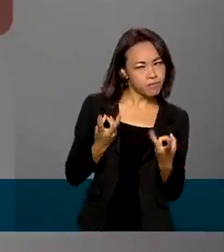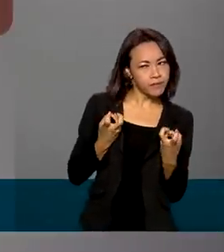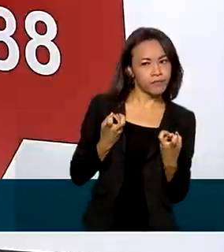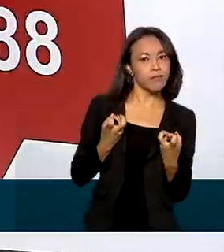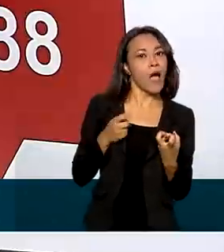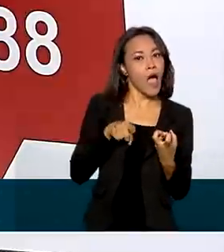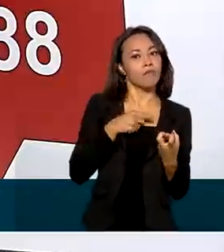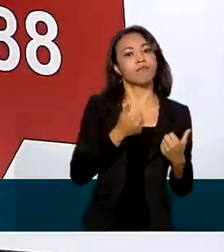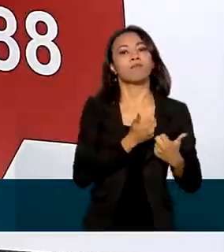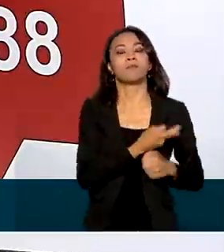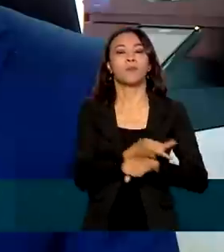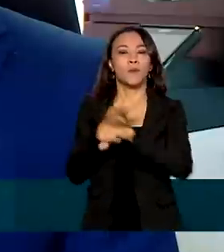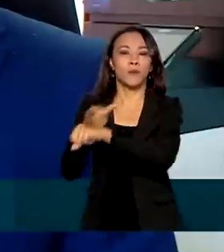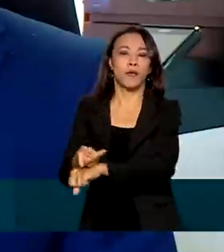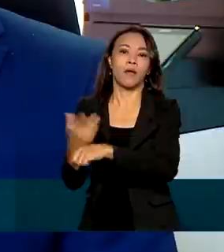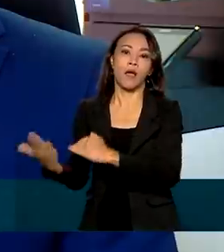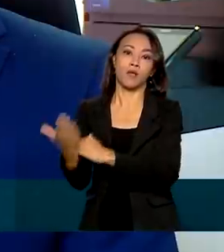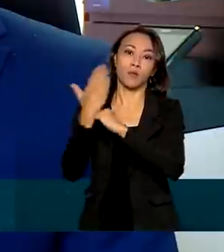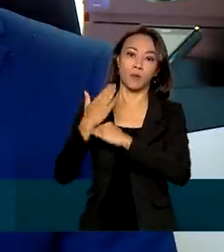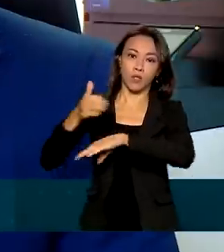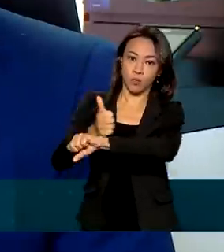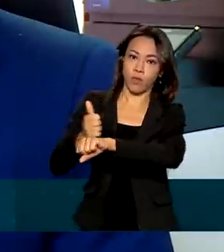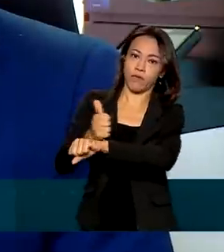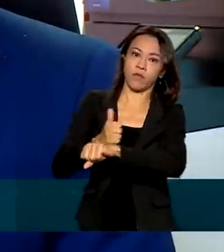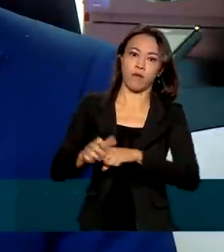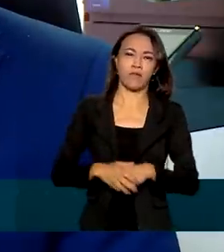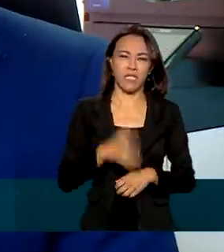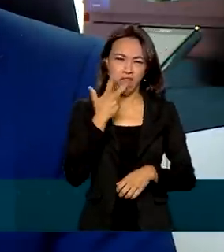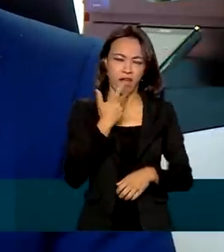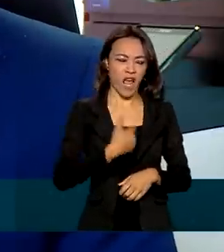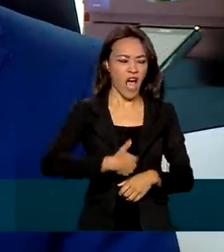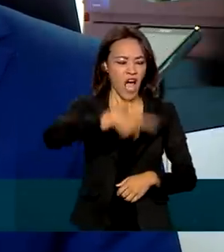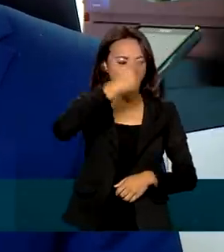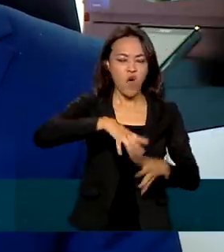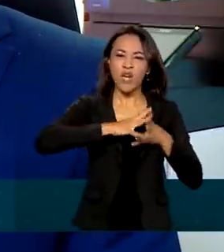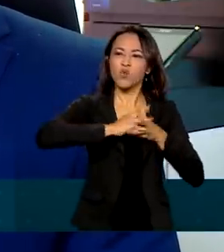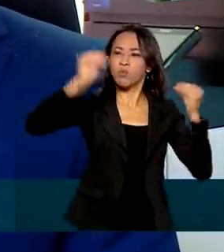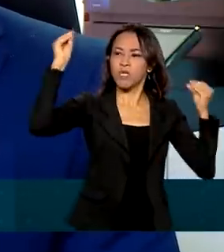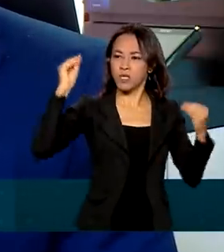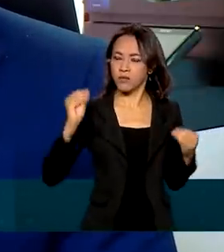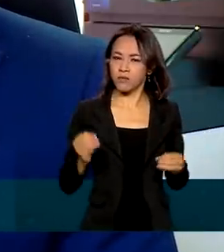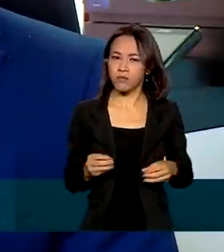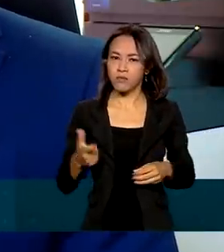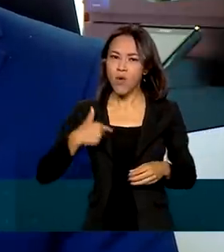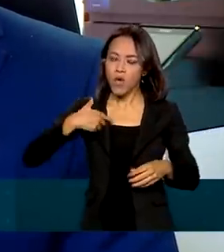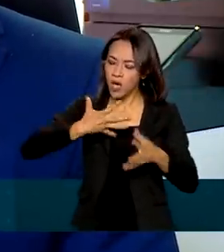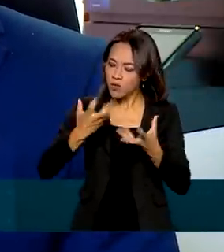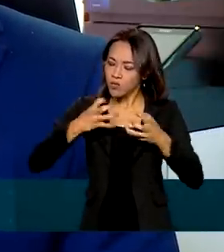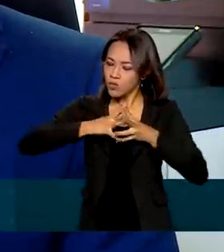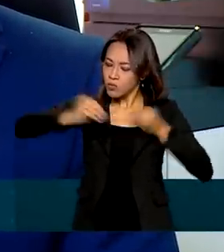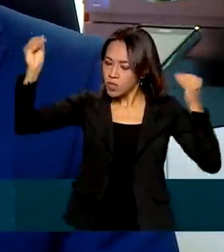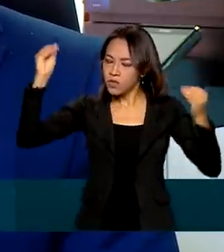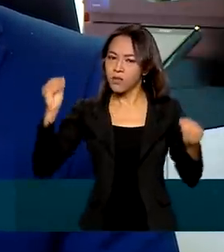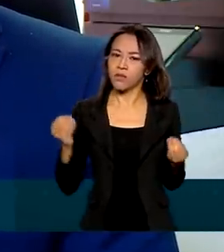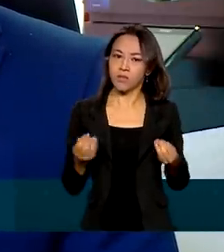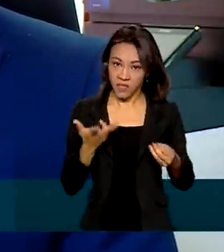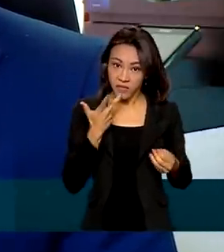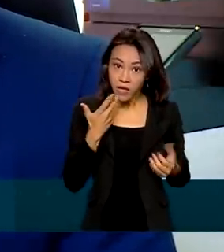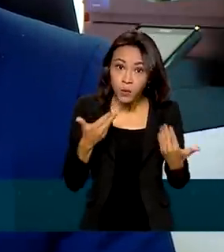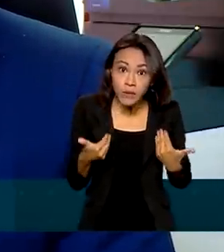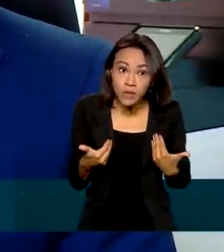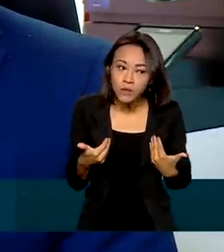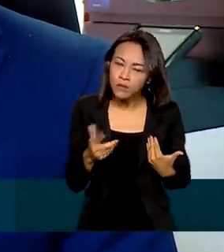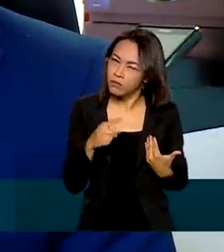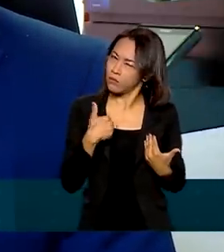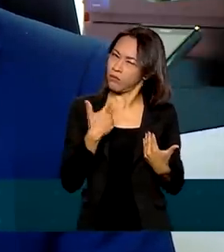procurar ajuda profissional. Se ele está falando em sumir, quero sumir, quero desaparecer, não